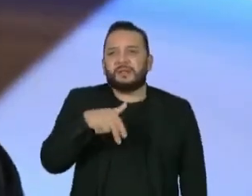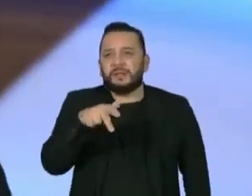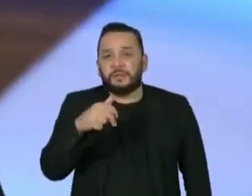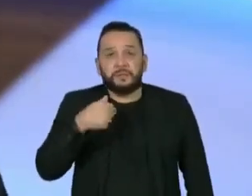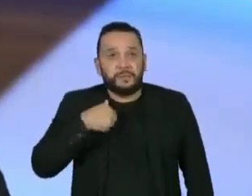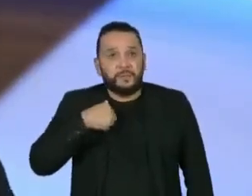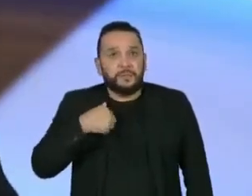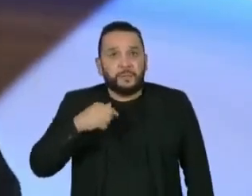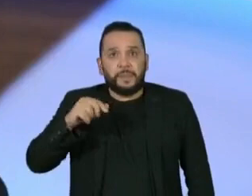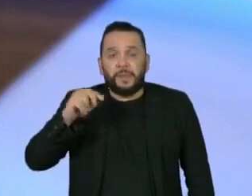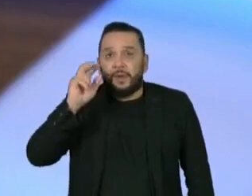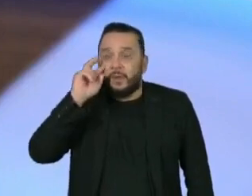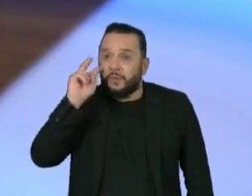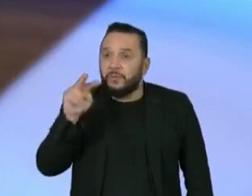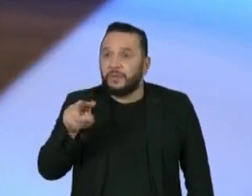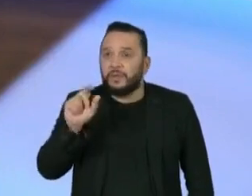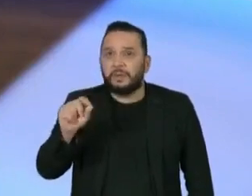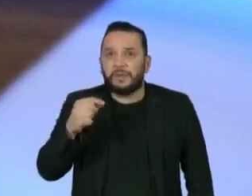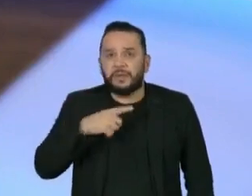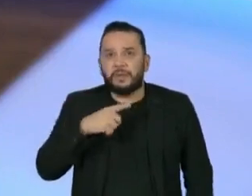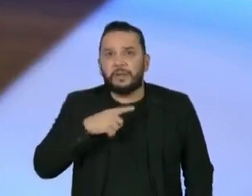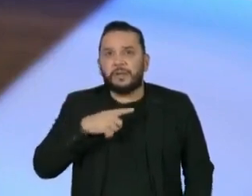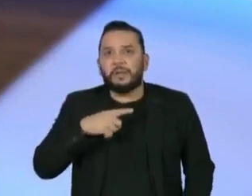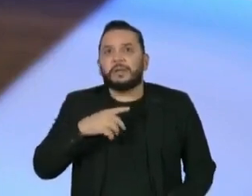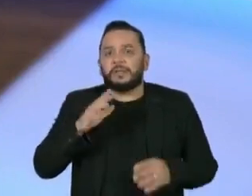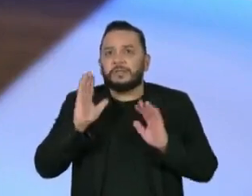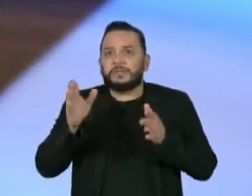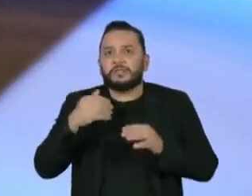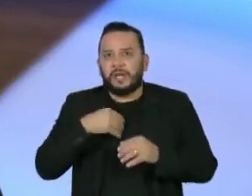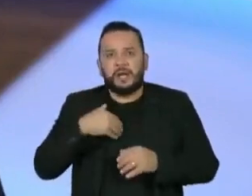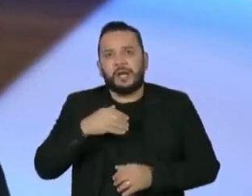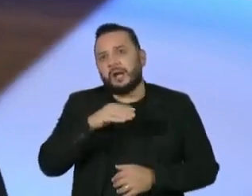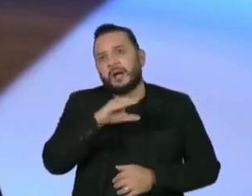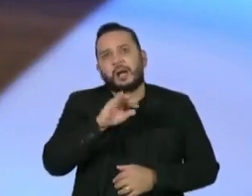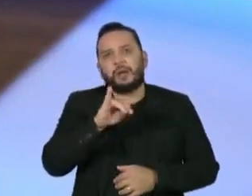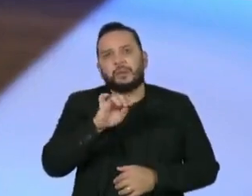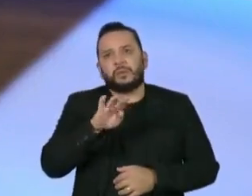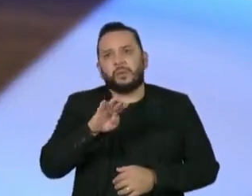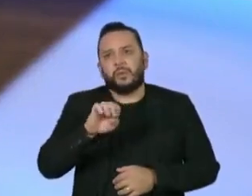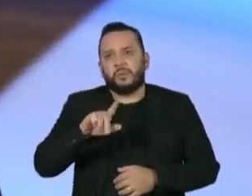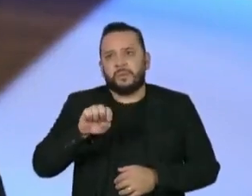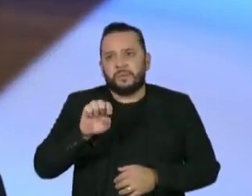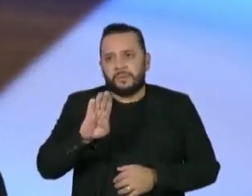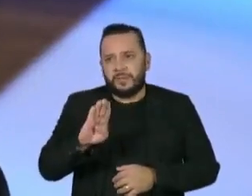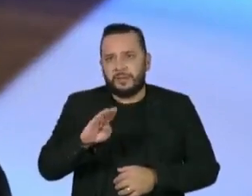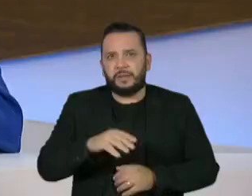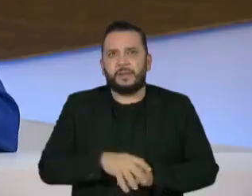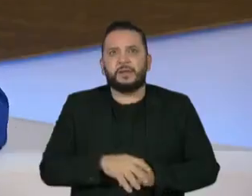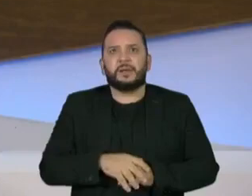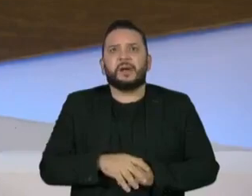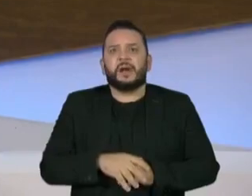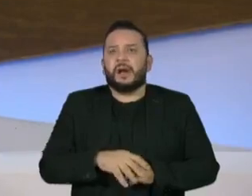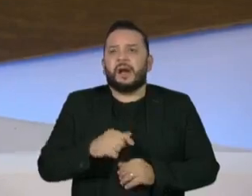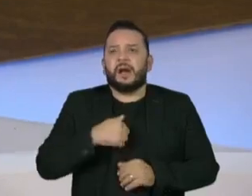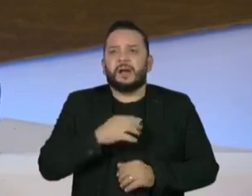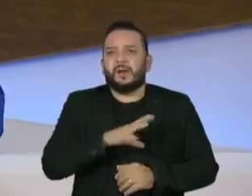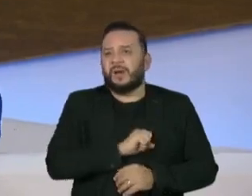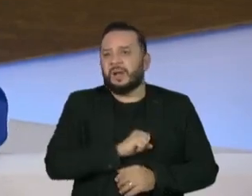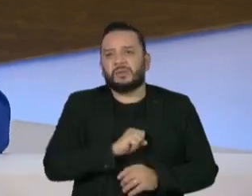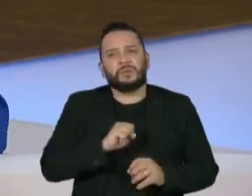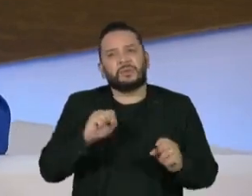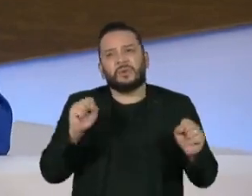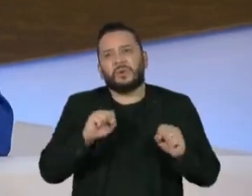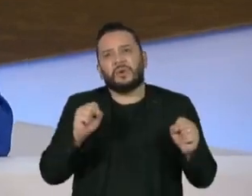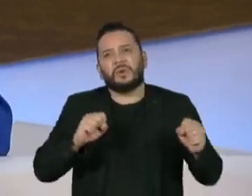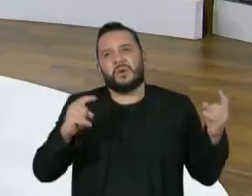cheguei lá, eu me deparei na porta do Caverniclub. Aí você chorou. Eu sou apaixonado por rock and roll,